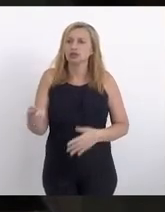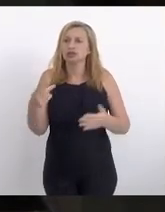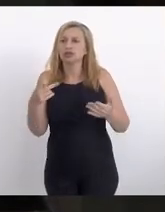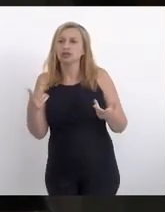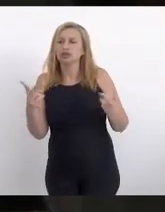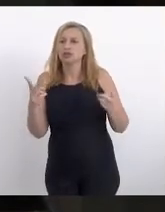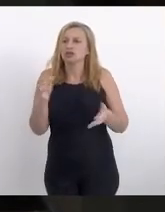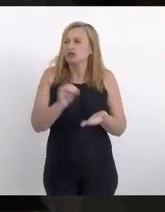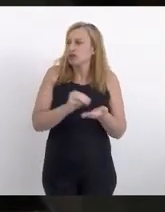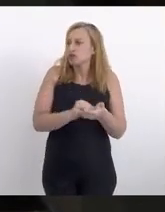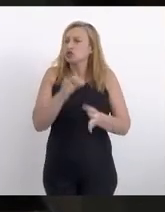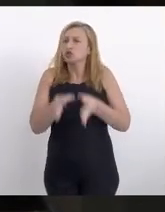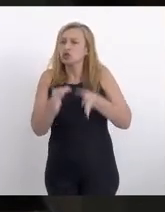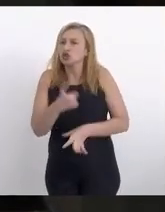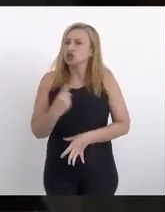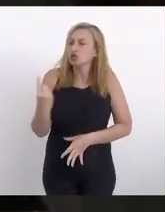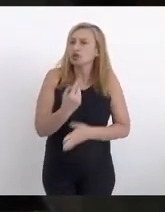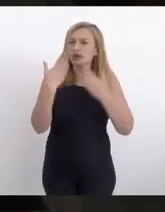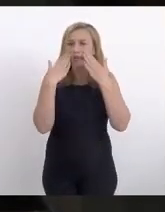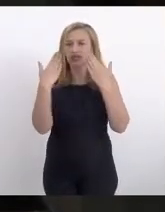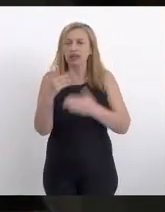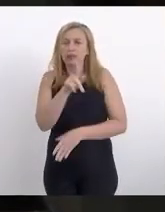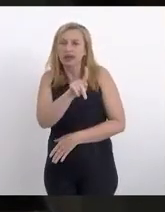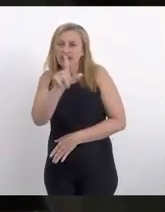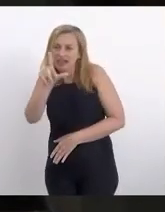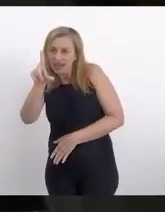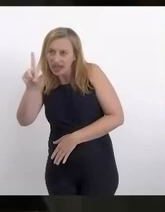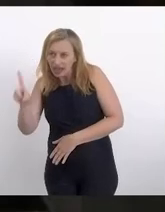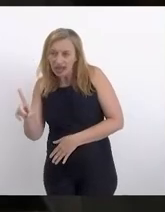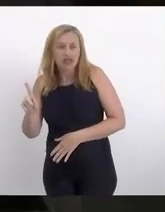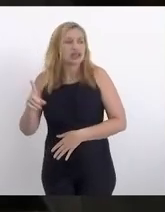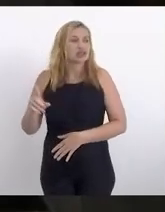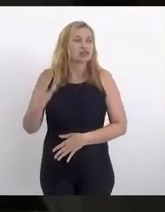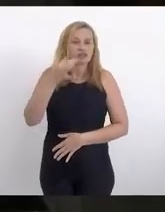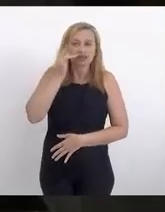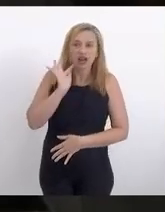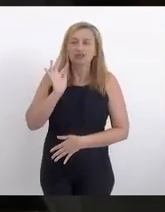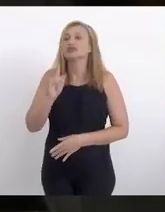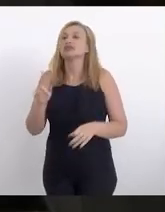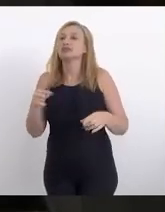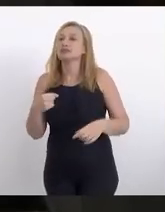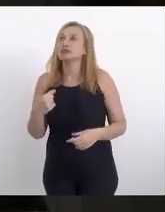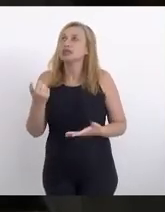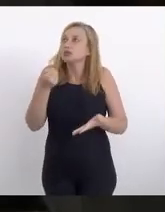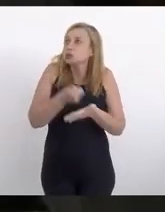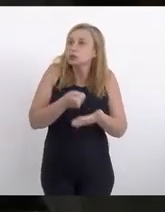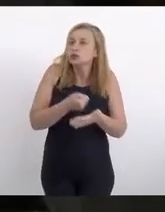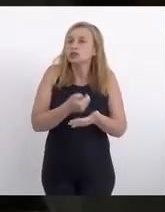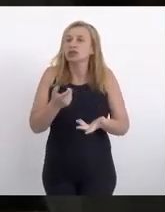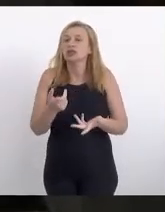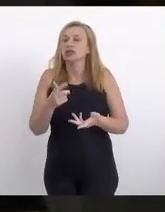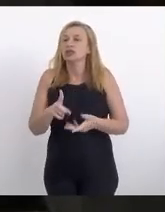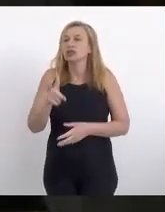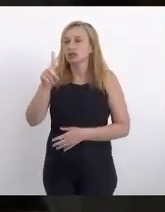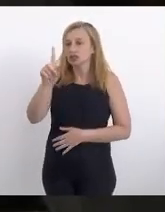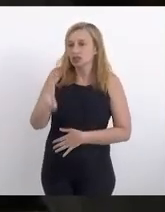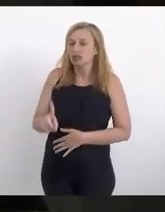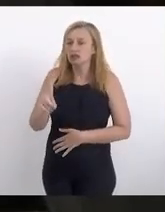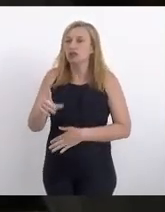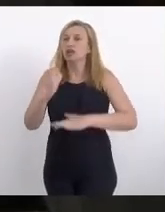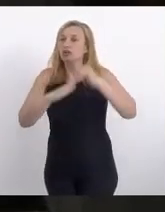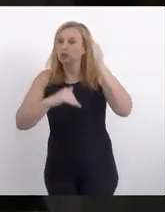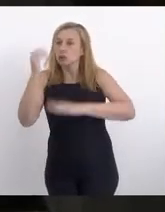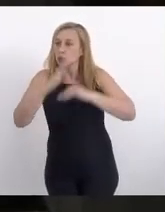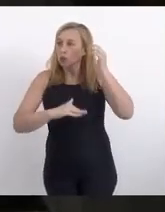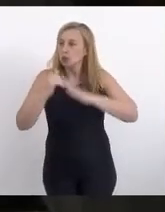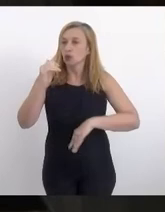e injustiças, nós vamos apresentar um PDL, eu e o deputado Fábio Serafini, para tentar garantir que os profissionais da educação possam de fato